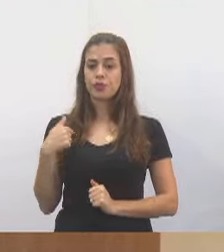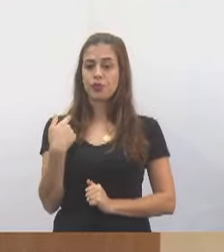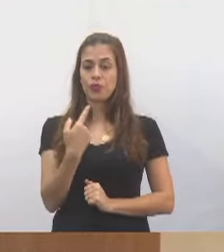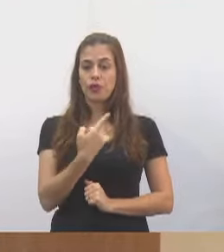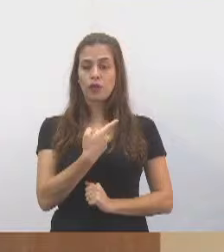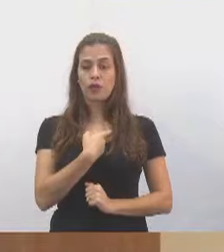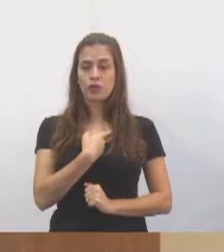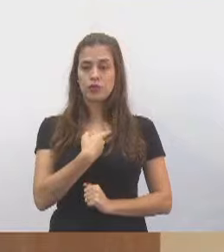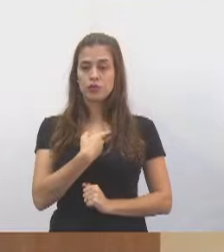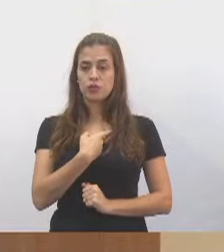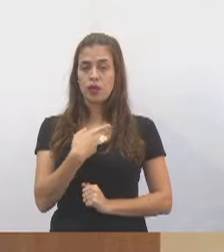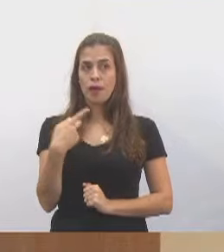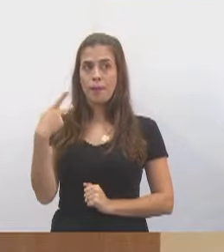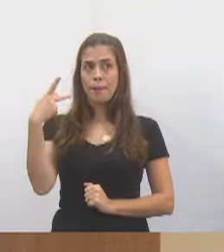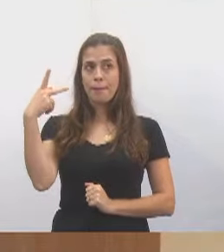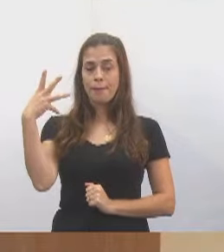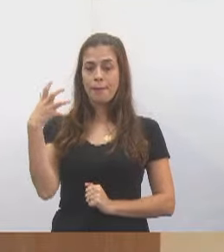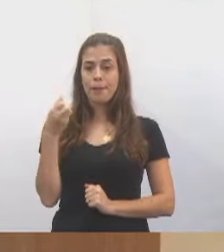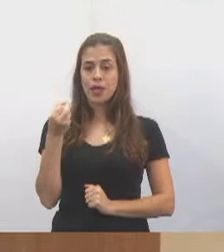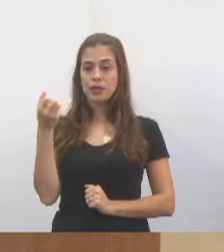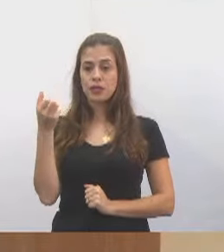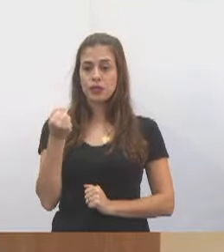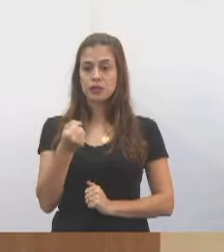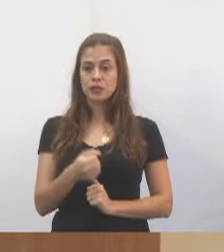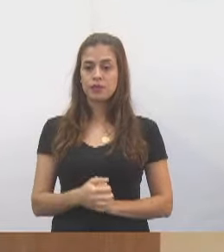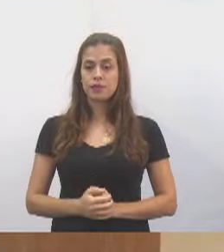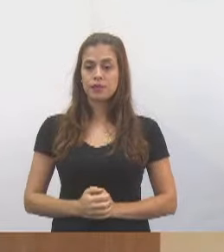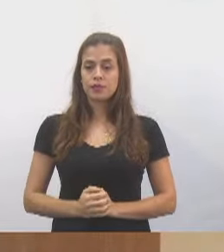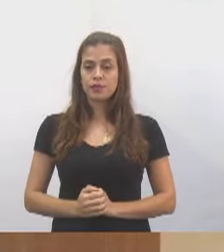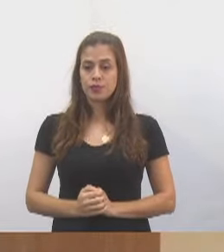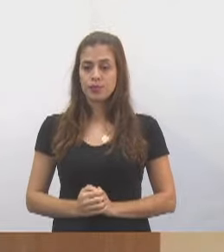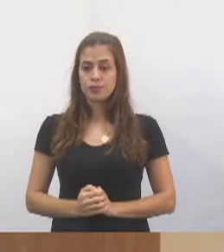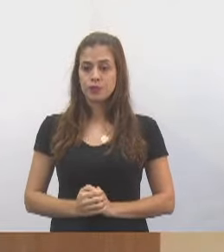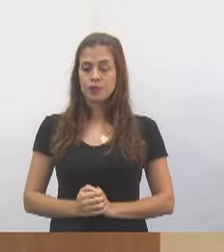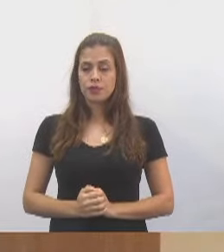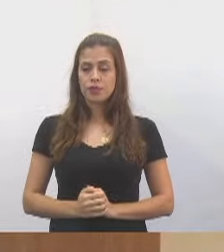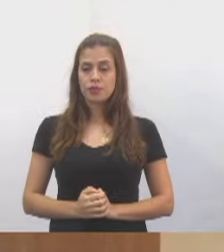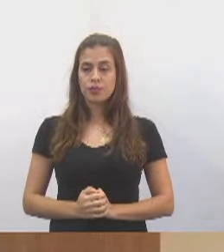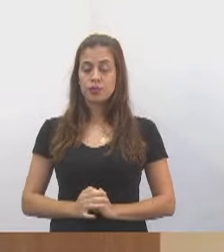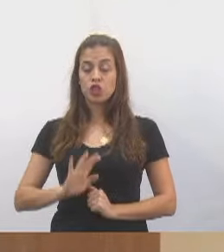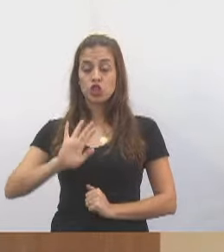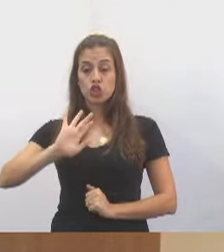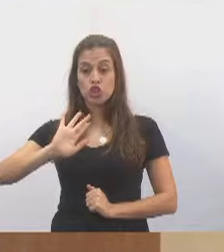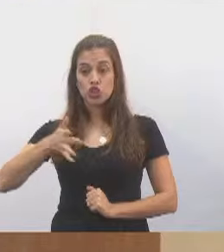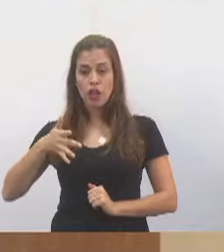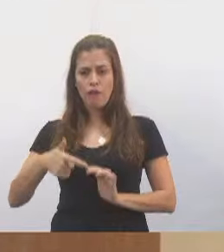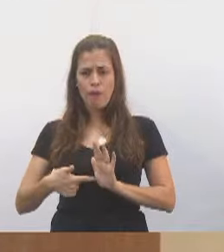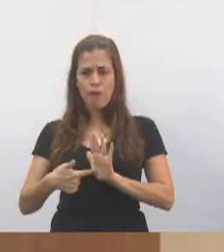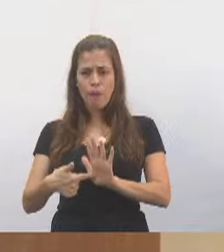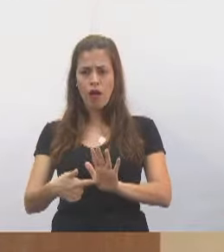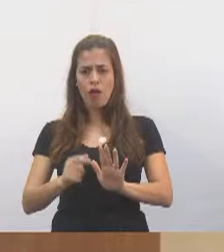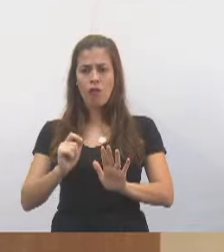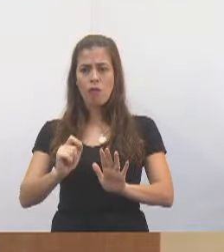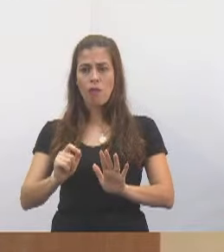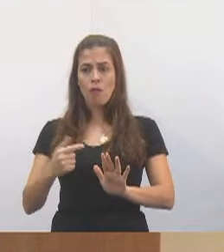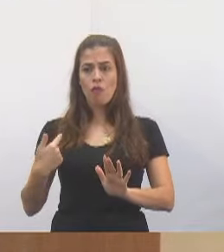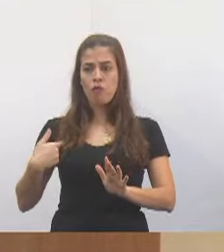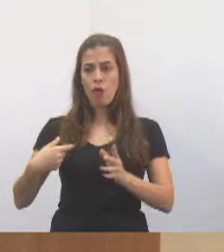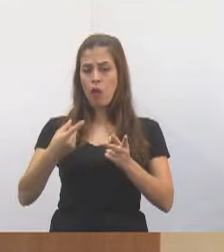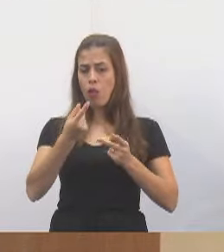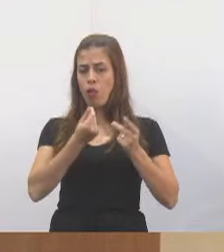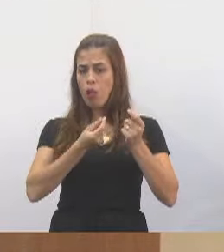nossos pensionistas. E já vou alertar, a última prestação de contas que vinha aqui do